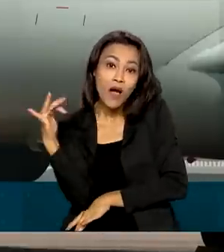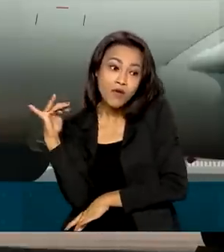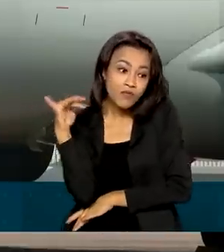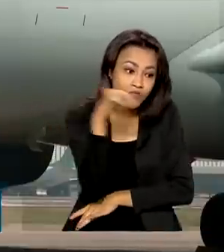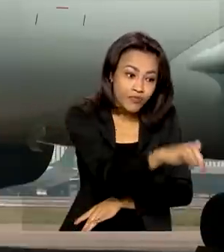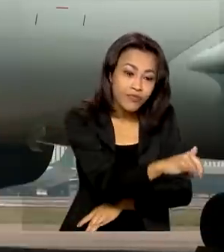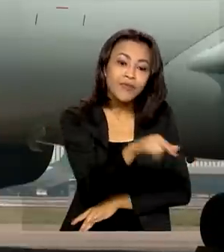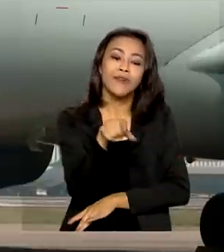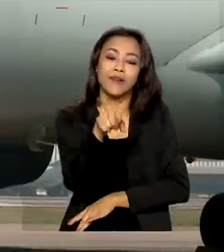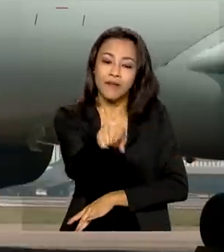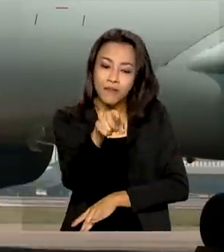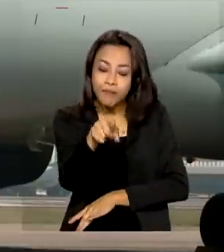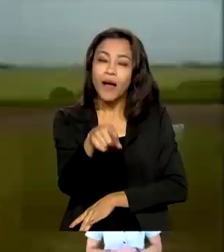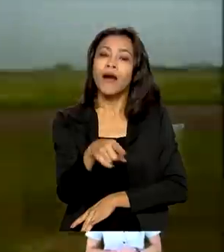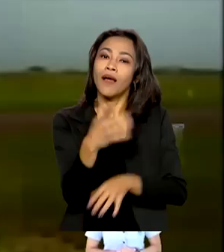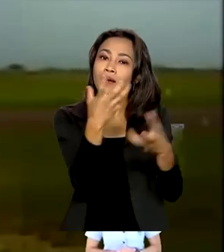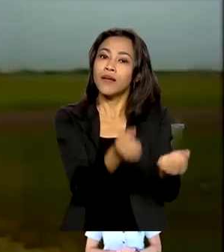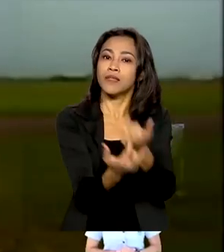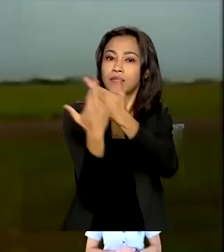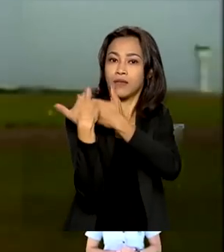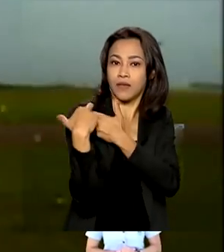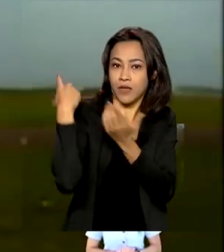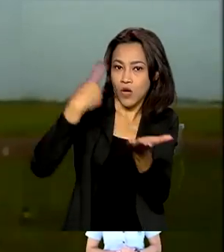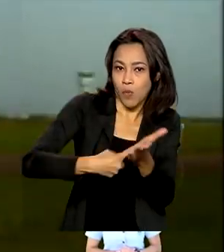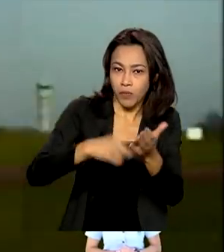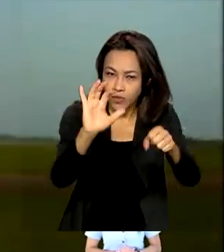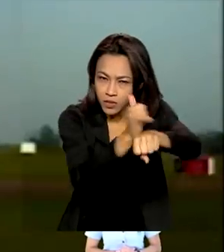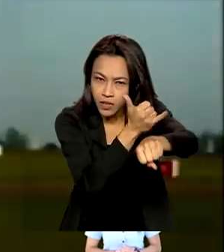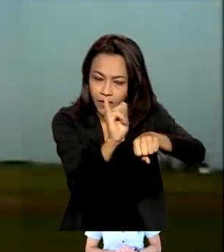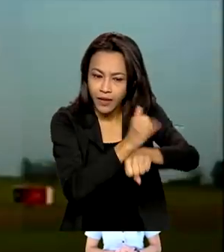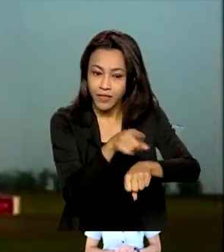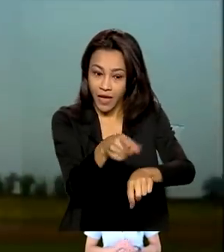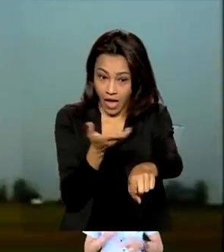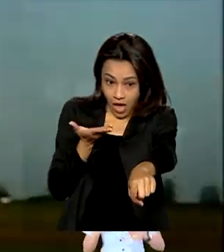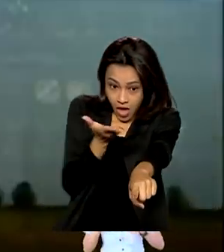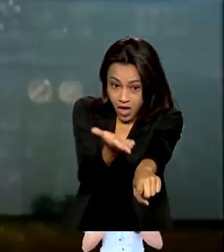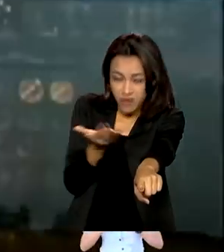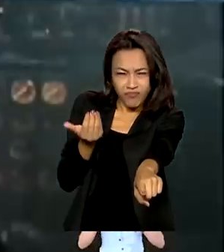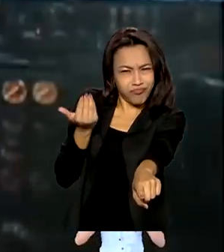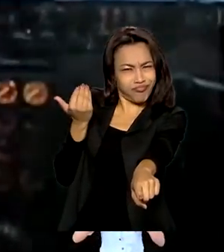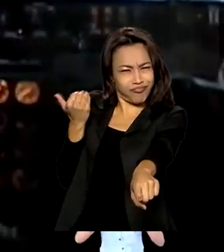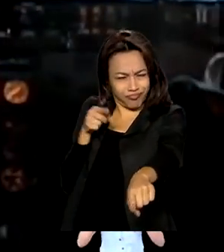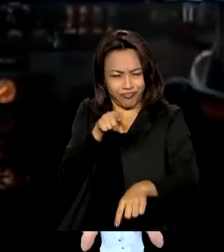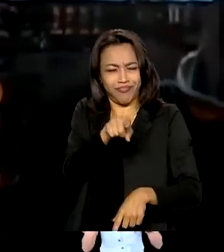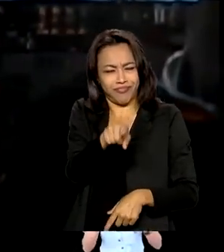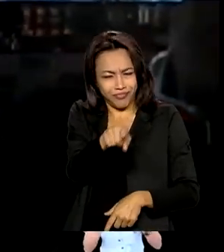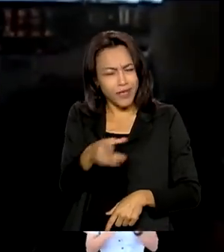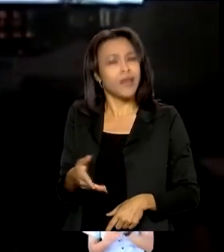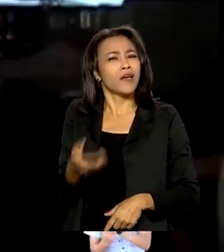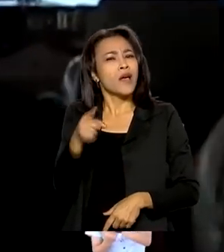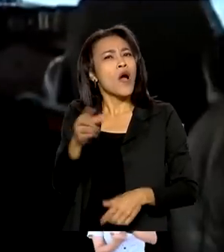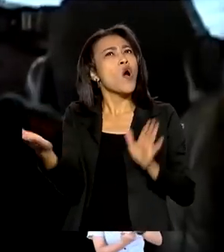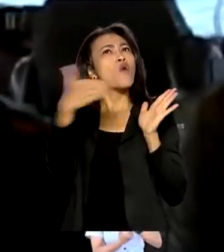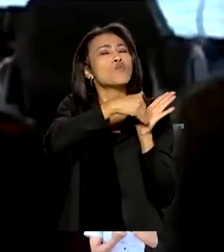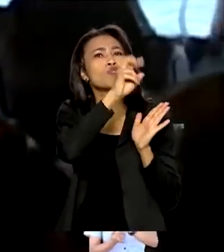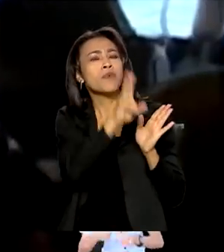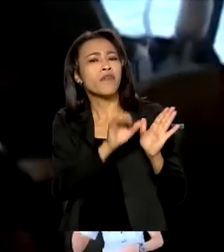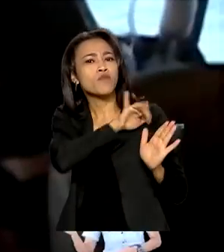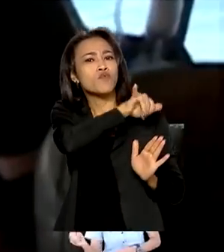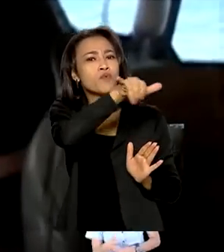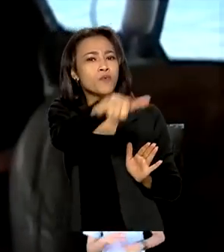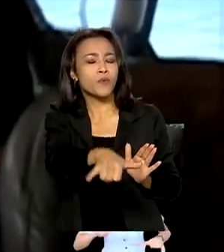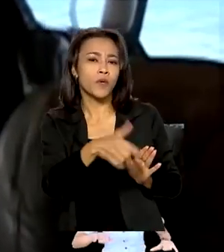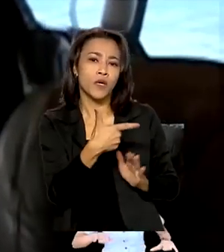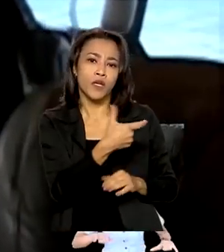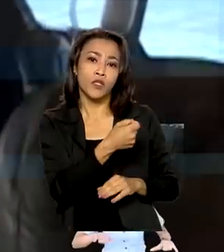cumprir essa variedade de missões estratégicas, o Boeing KC-137, que voou pela última vez em